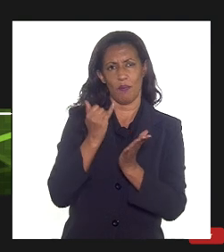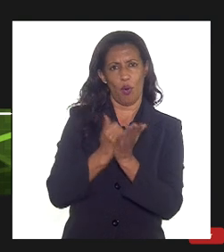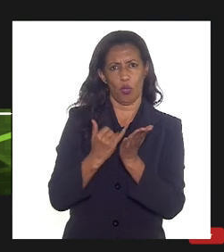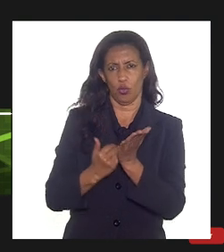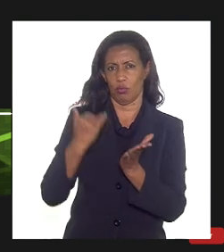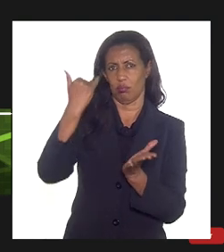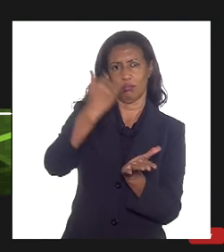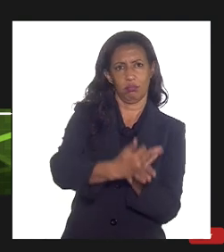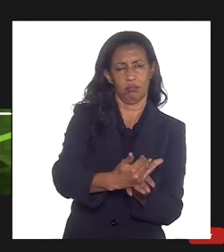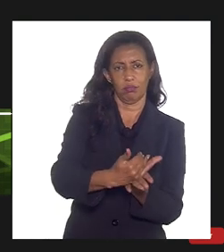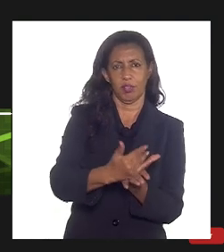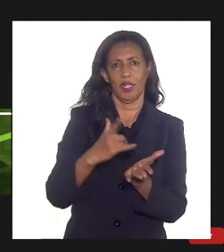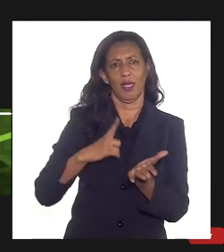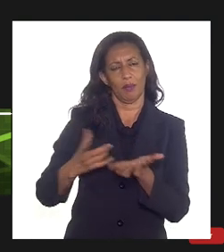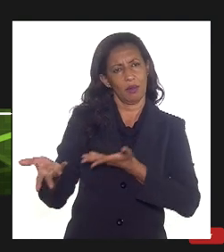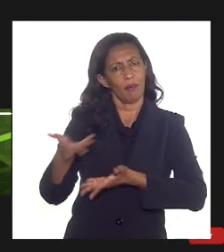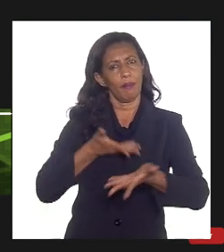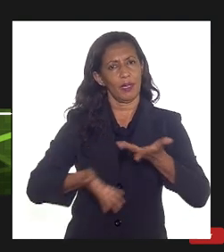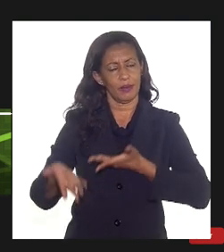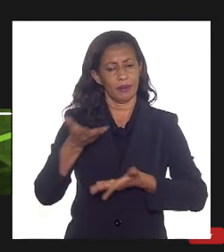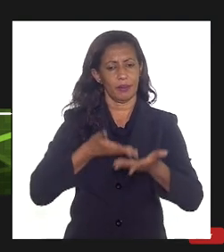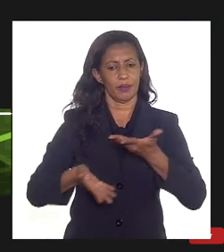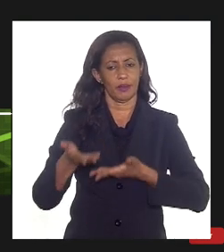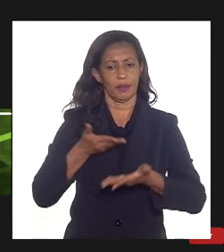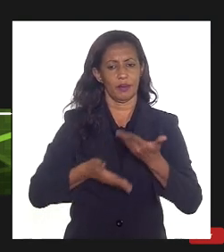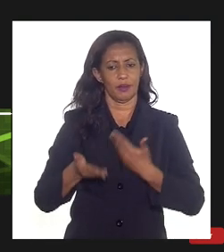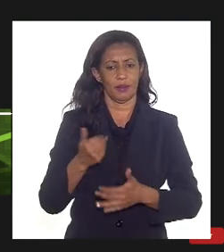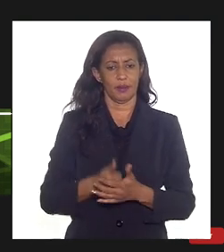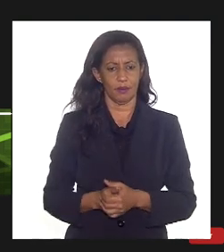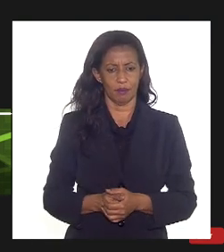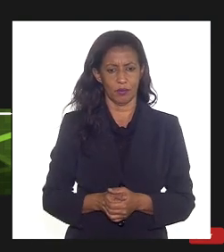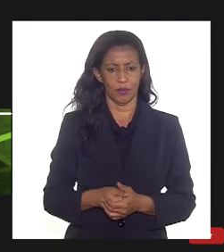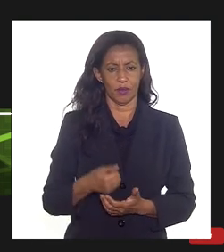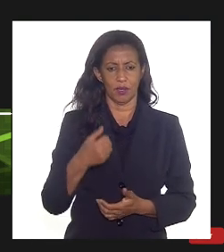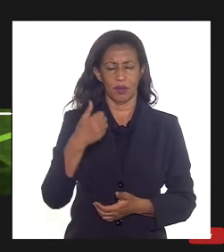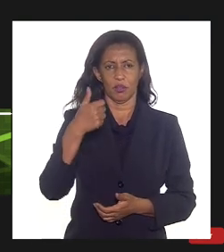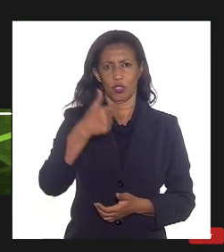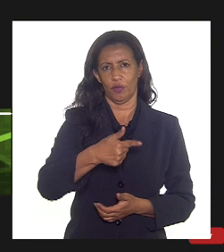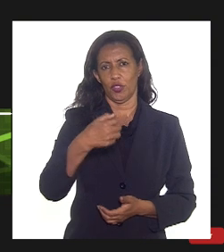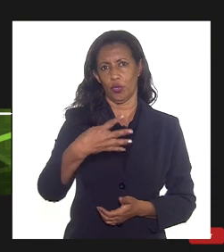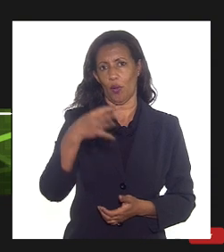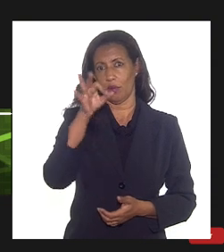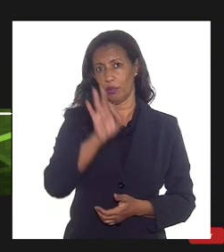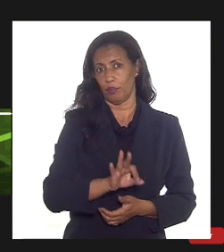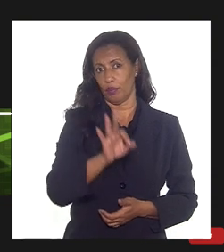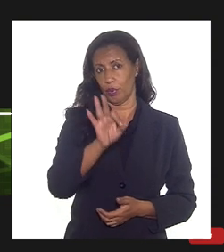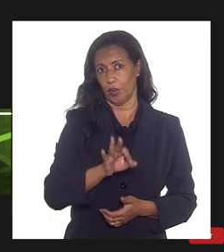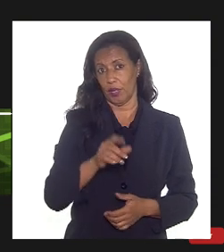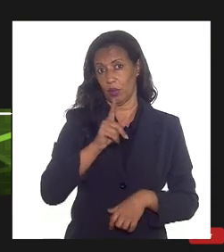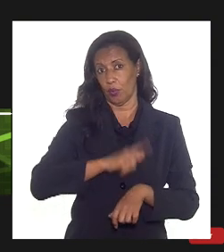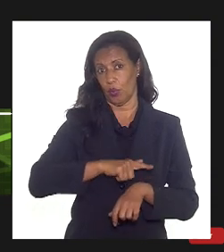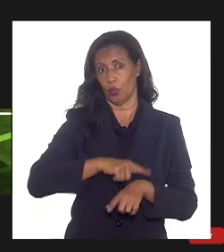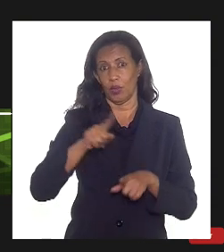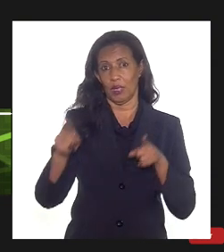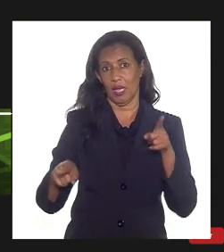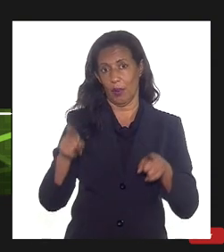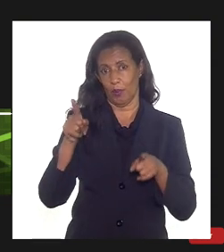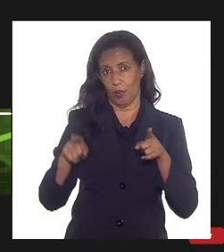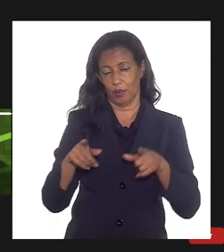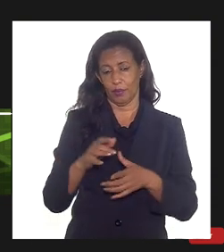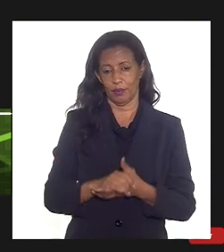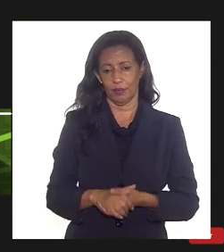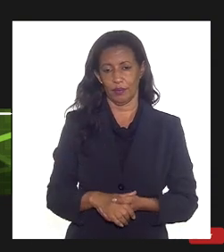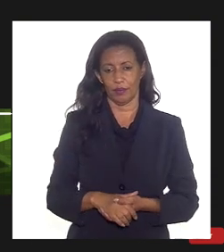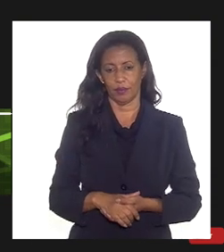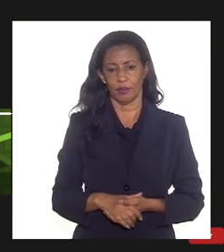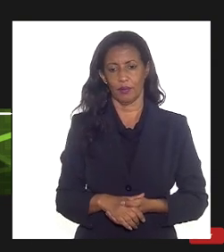ele acaba tendo uma participação ali desse 24% que também faz um certo peso uma outra coisa importante